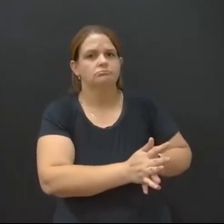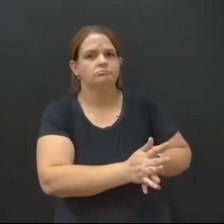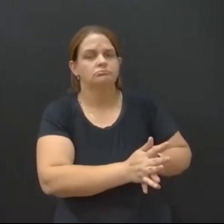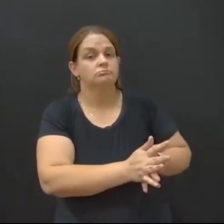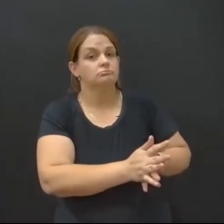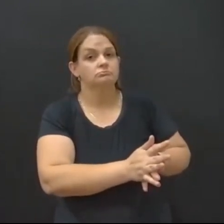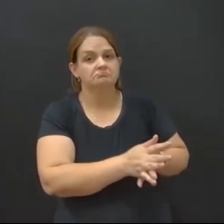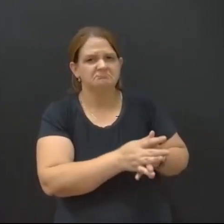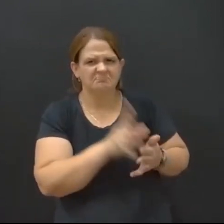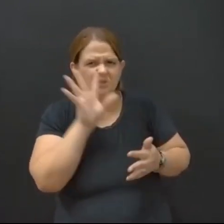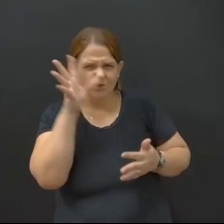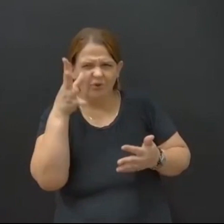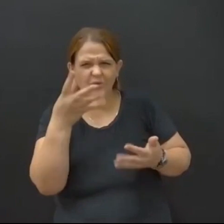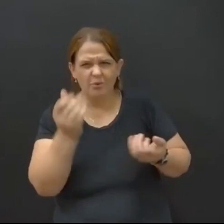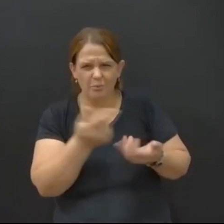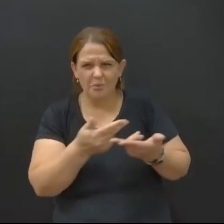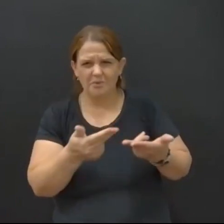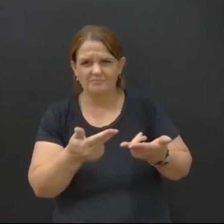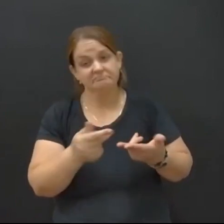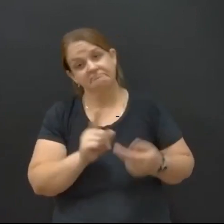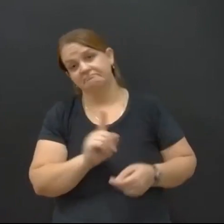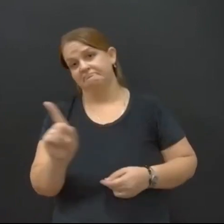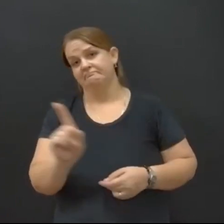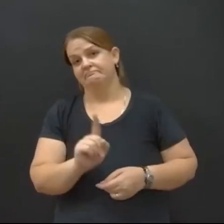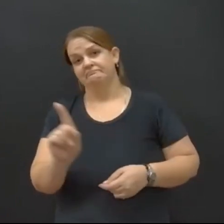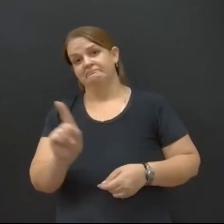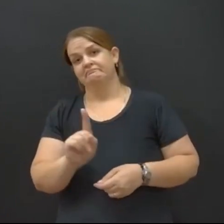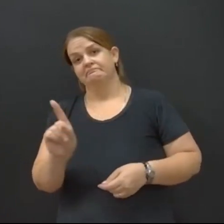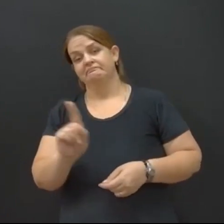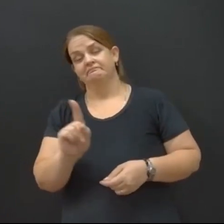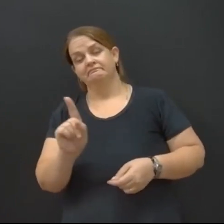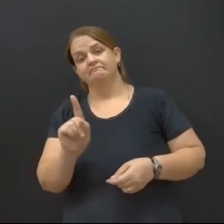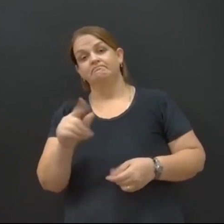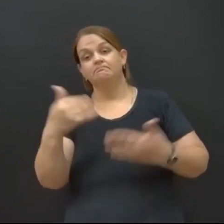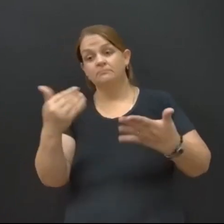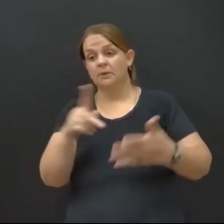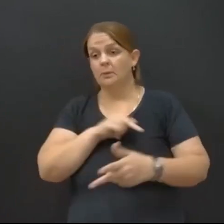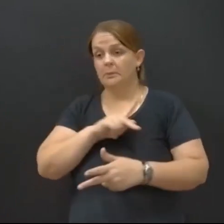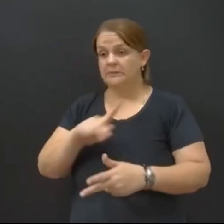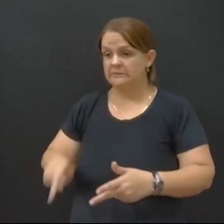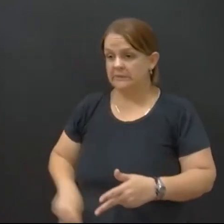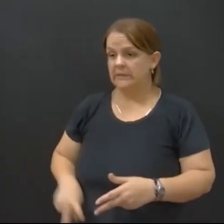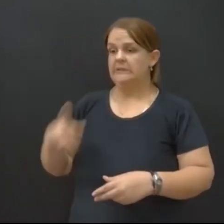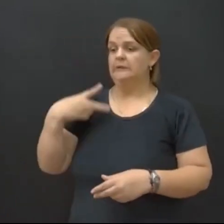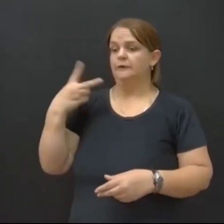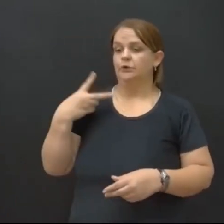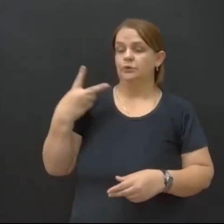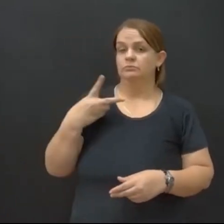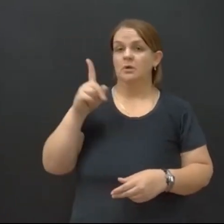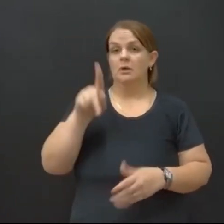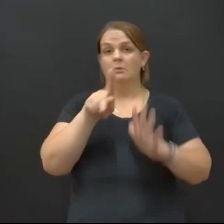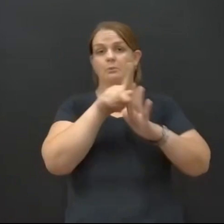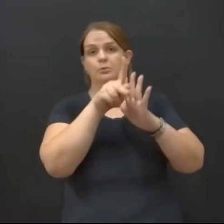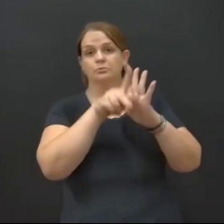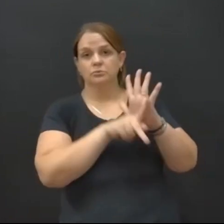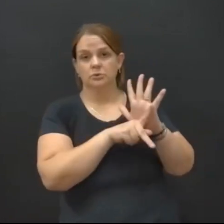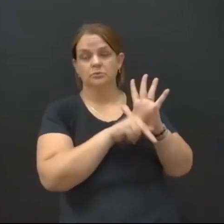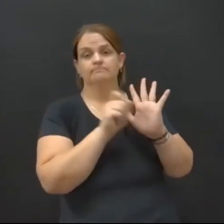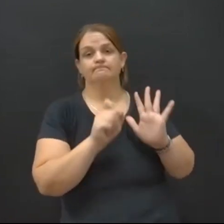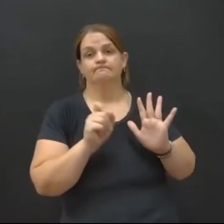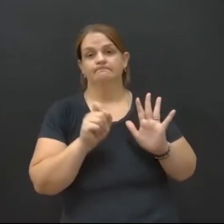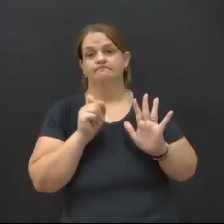Vai resolver alguma coisa? Não. Então, senhor presidente, senhores vereadores, é um projeto que,